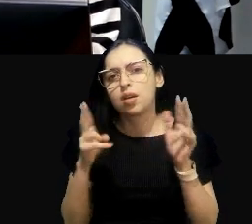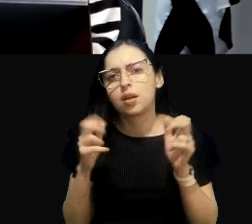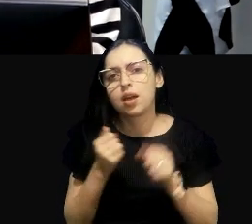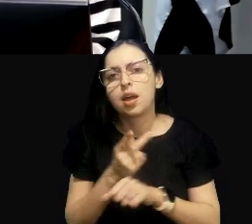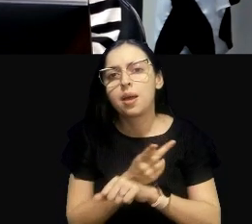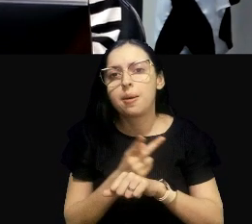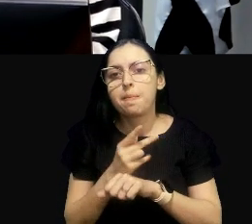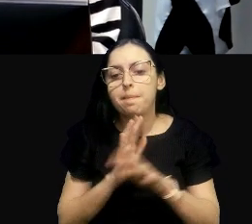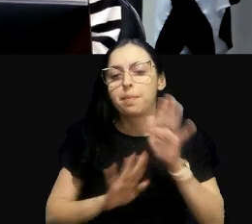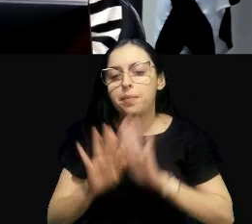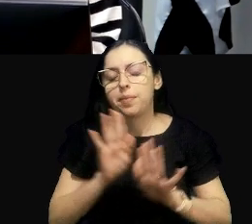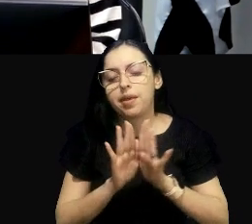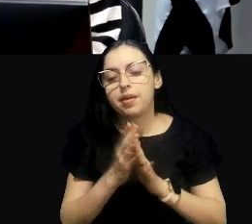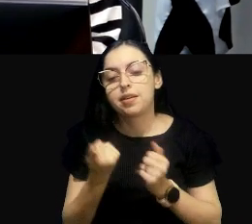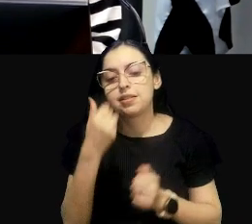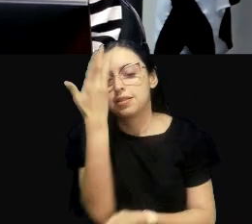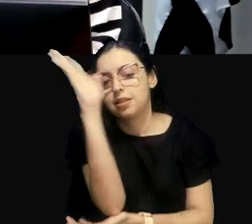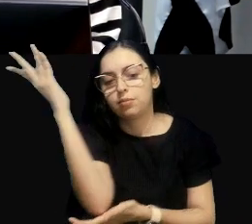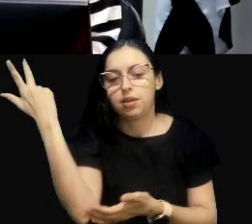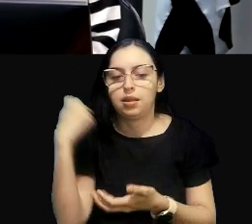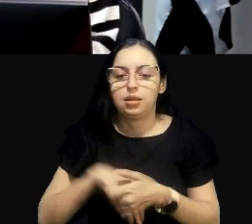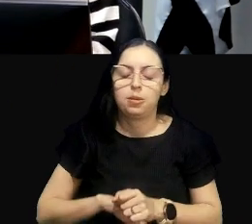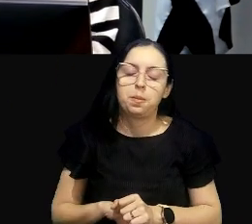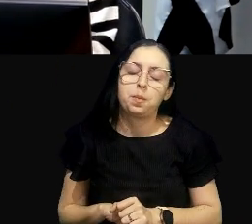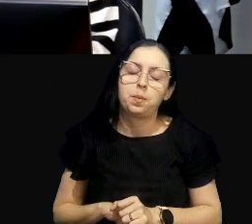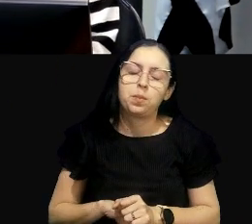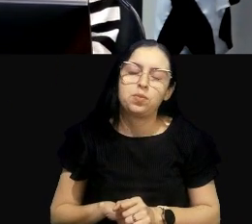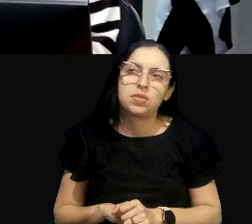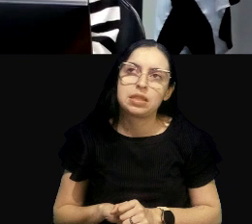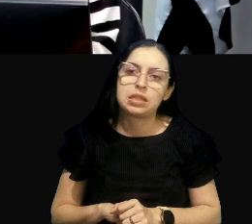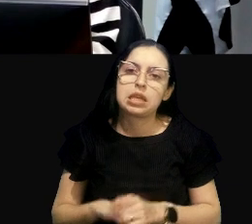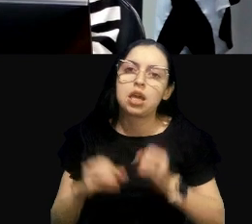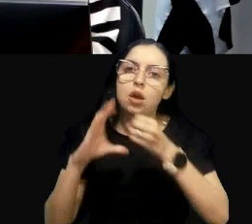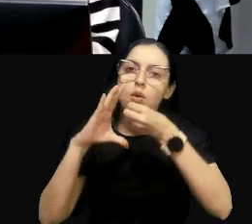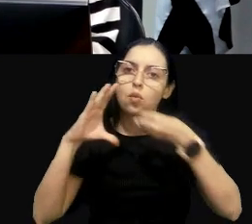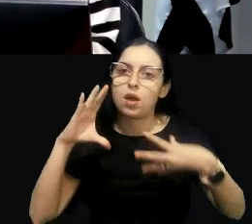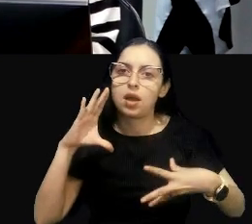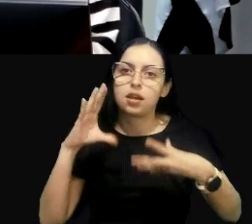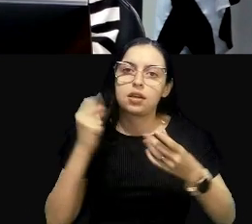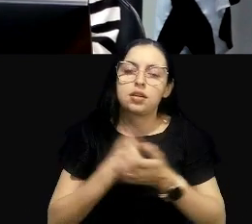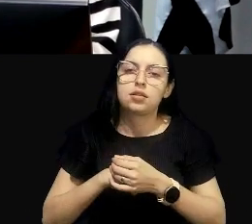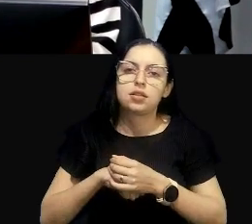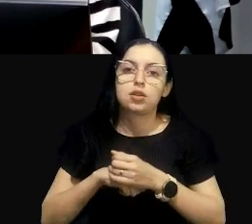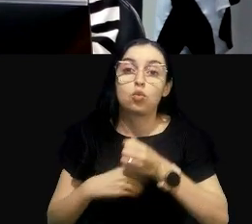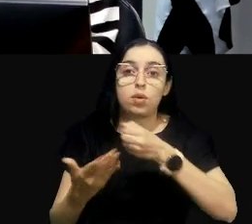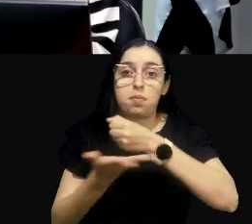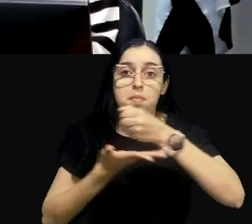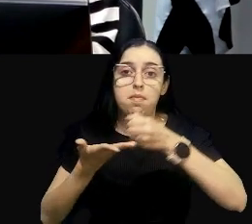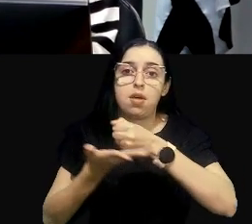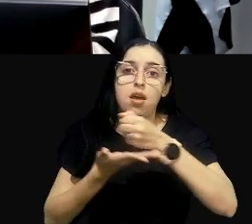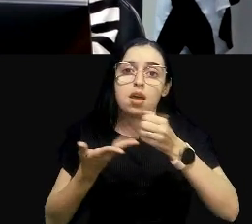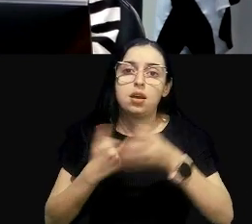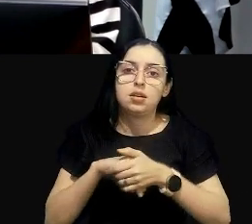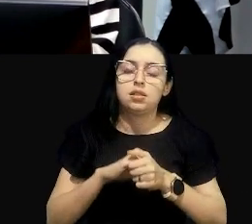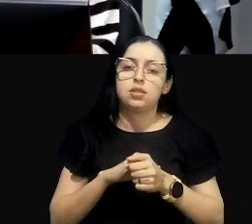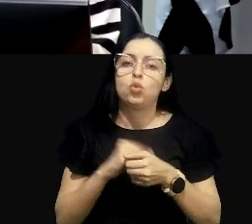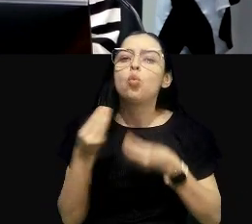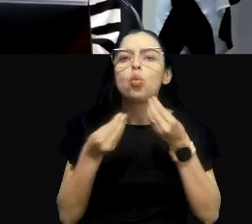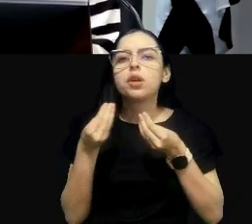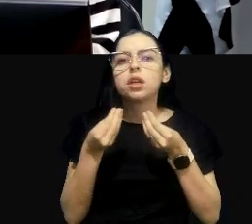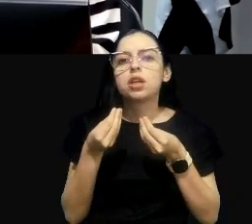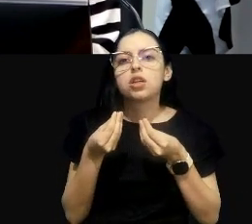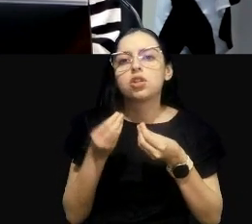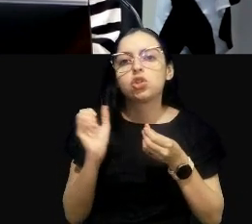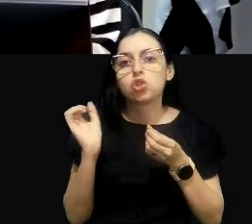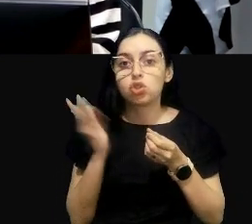ambiental. Então, na caracterização dessa situação base, né, aquilo que já, que